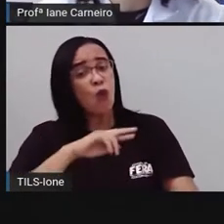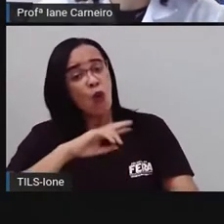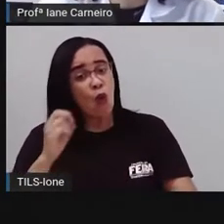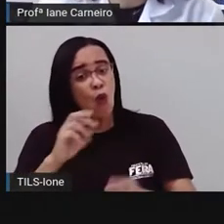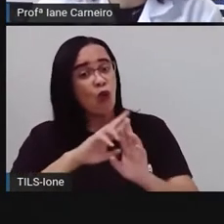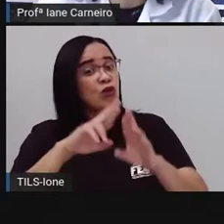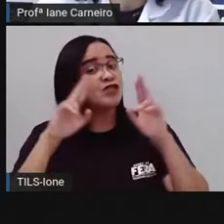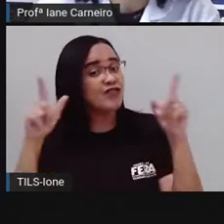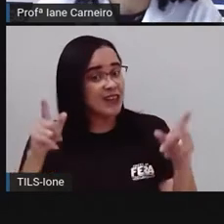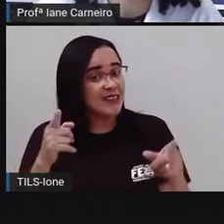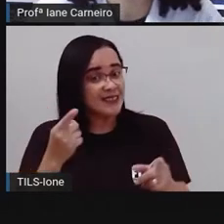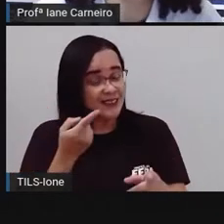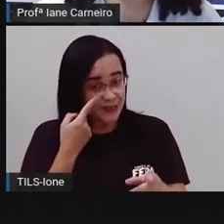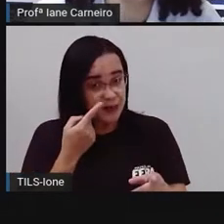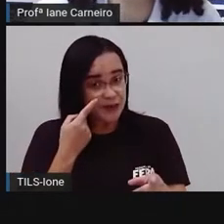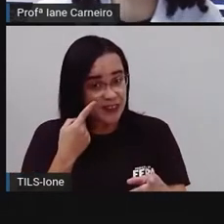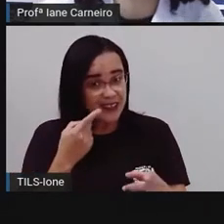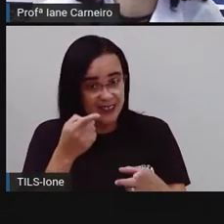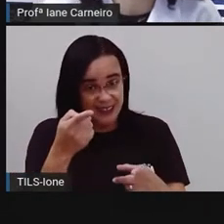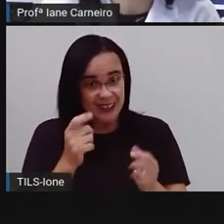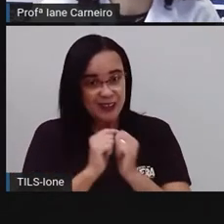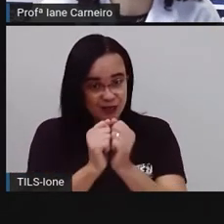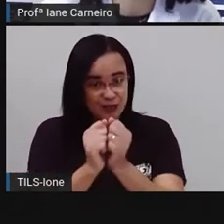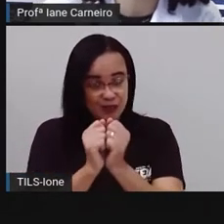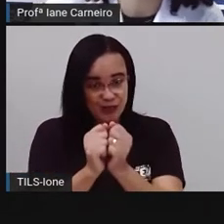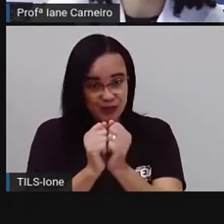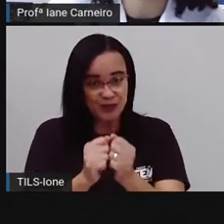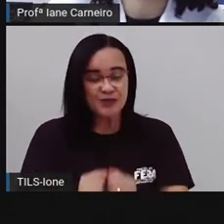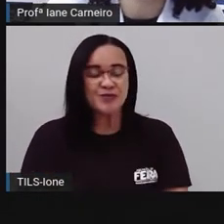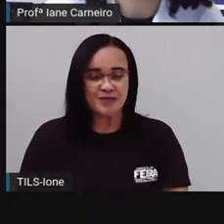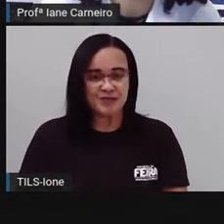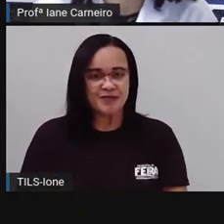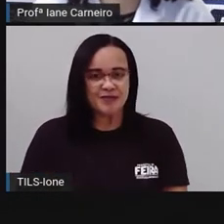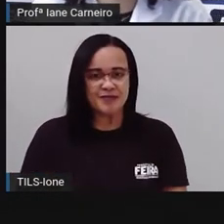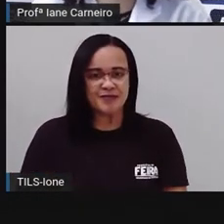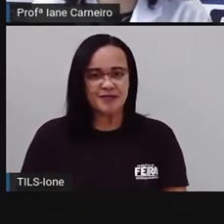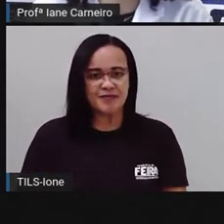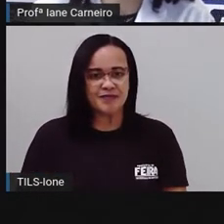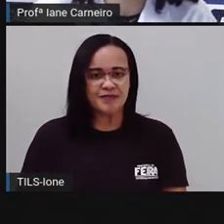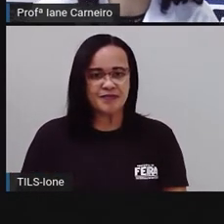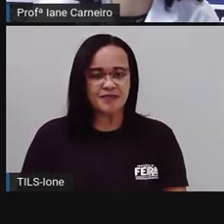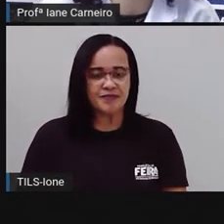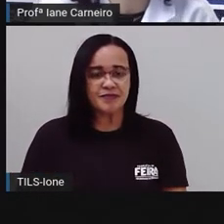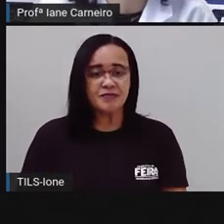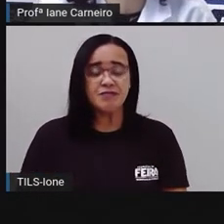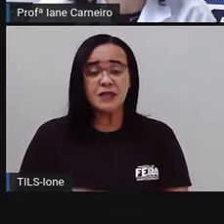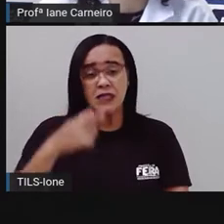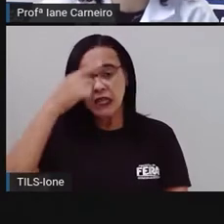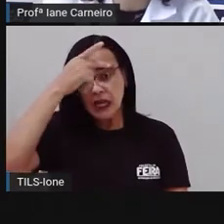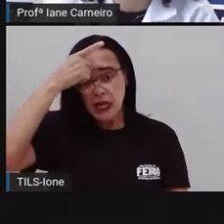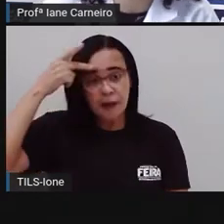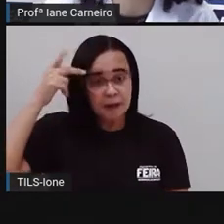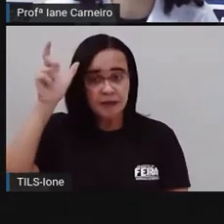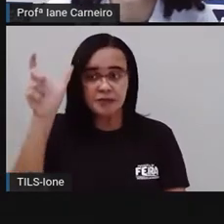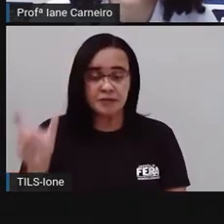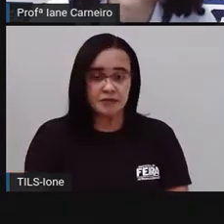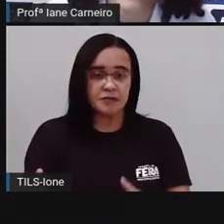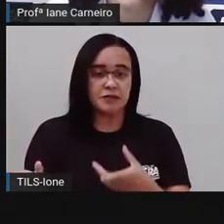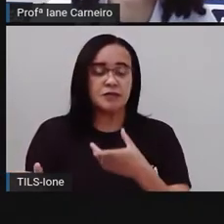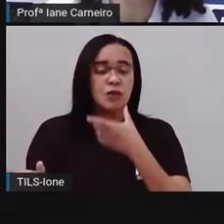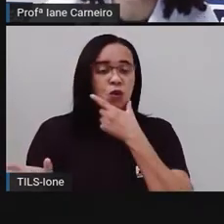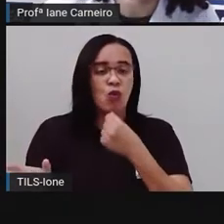Então, vamos lá, ó. A Rua do Marcelo, de Ruth Rocha. Quem ilustrou o livro, né? A Rua do Marcelo foi